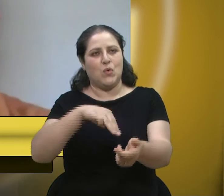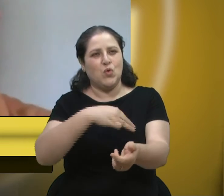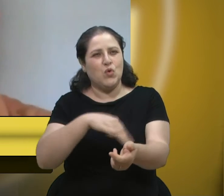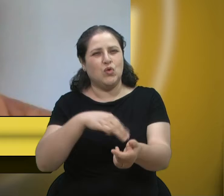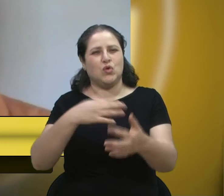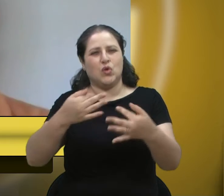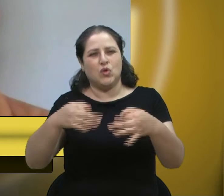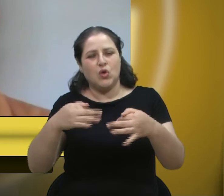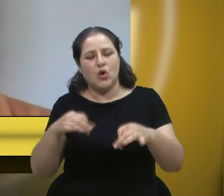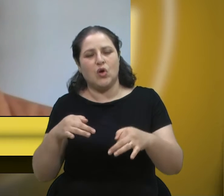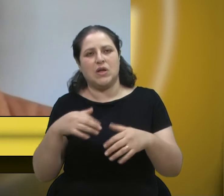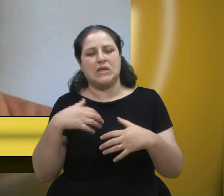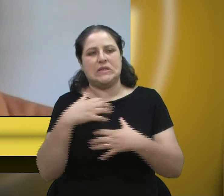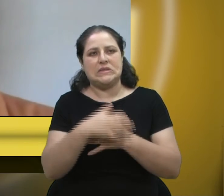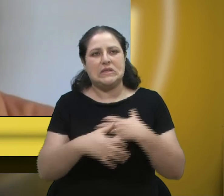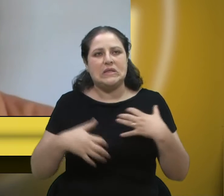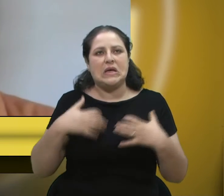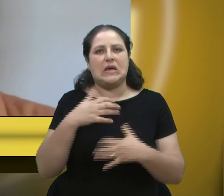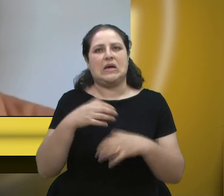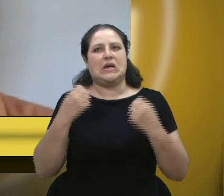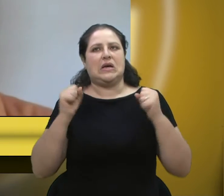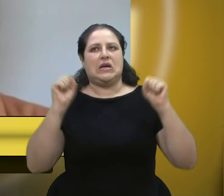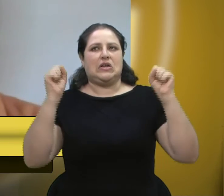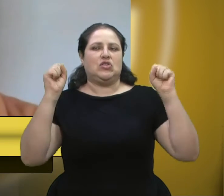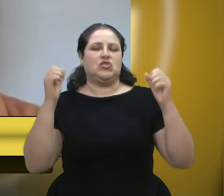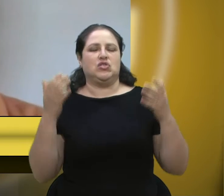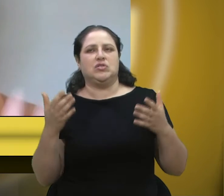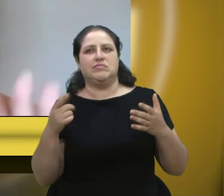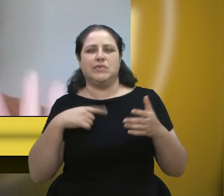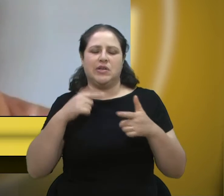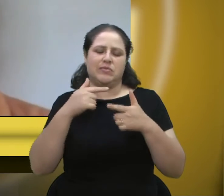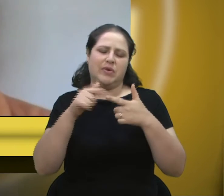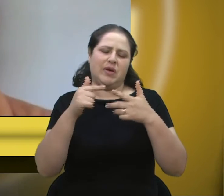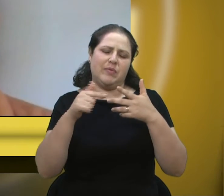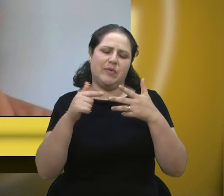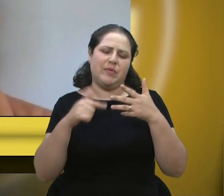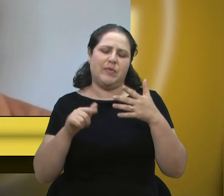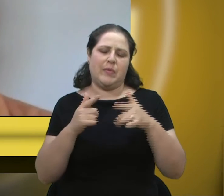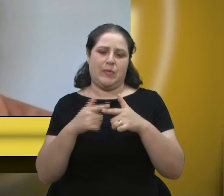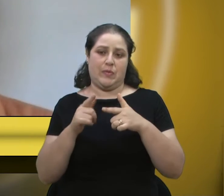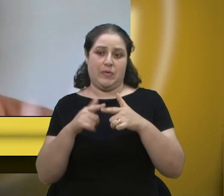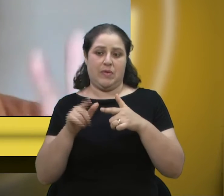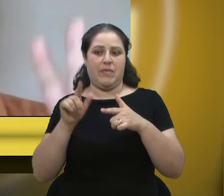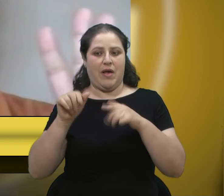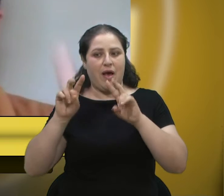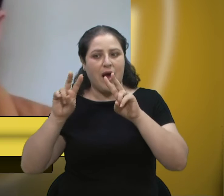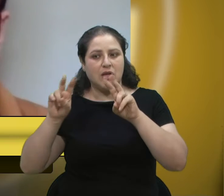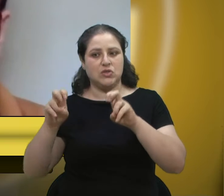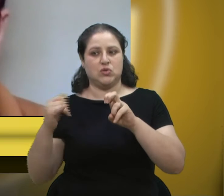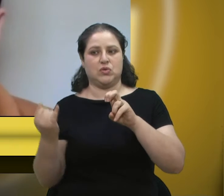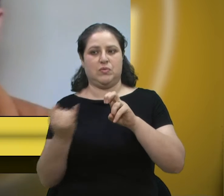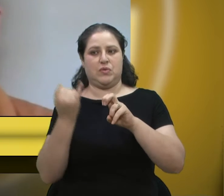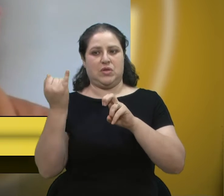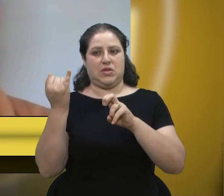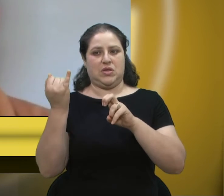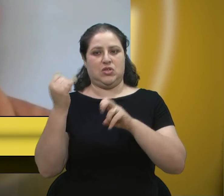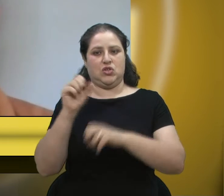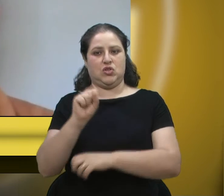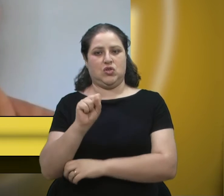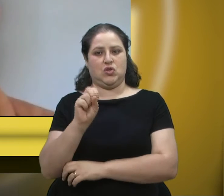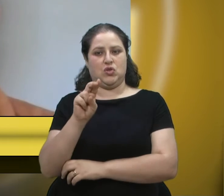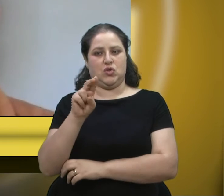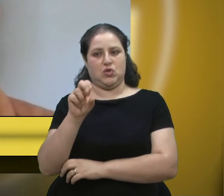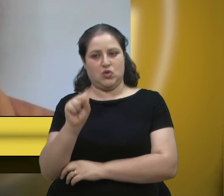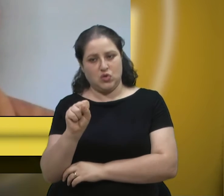enfim. Então, são questões importantes e que o Sistema Único de Saúde